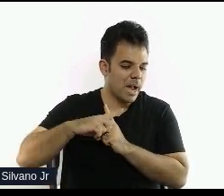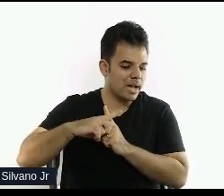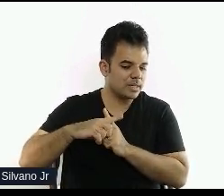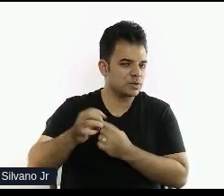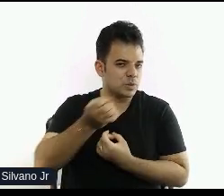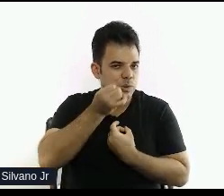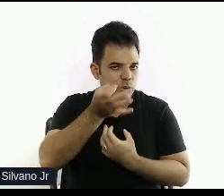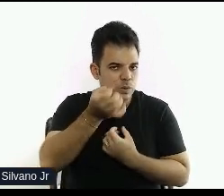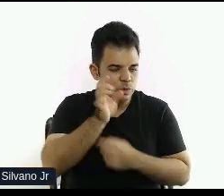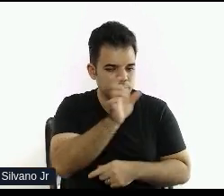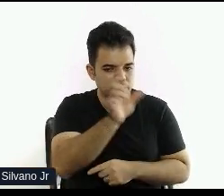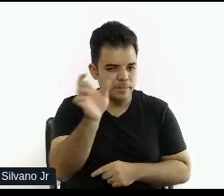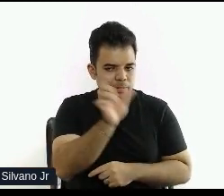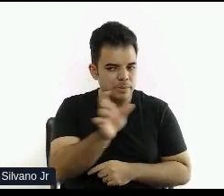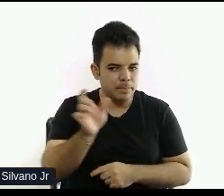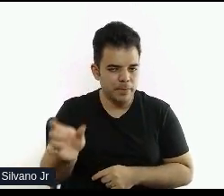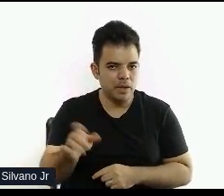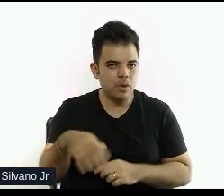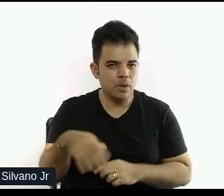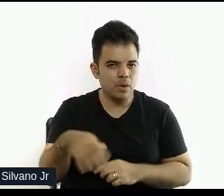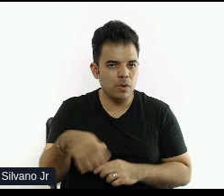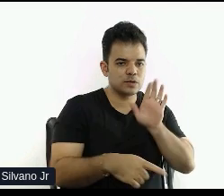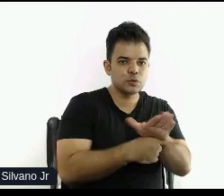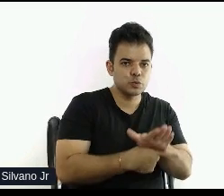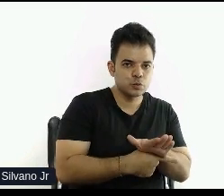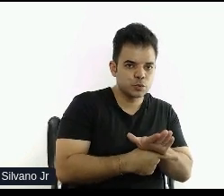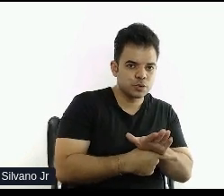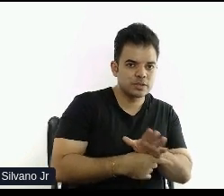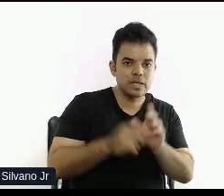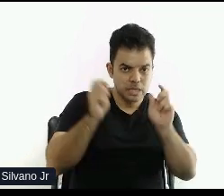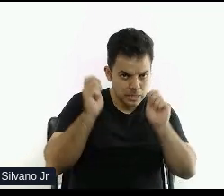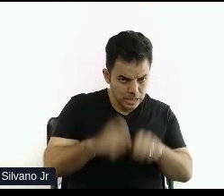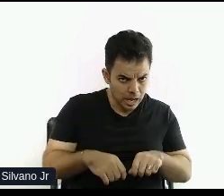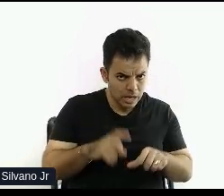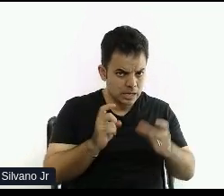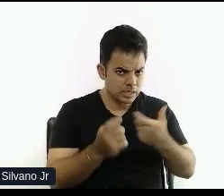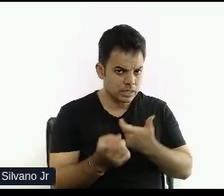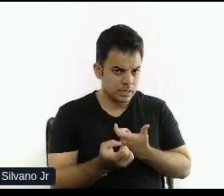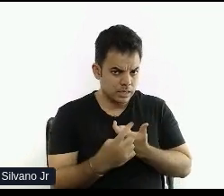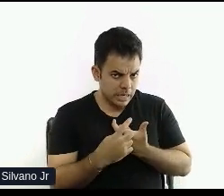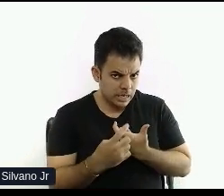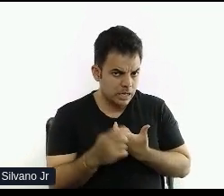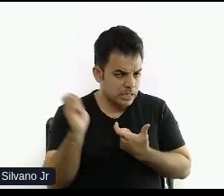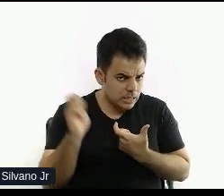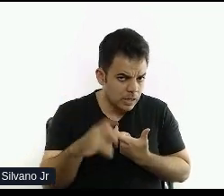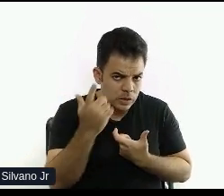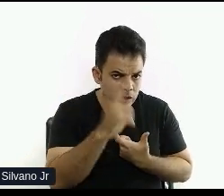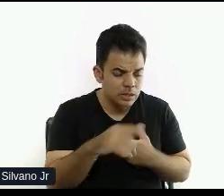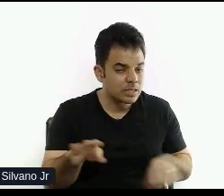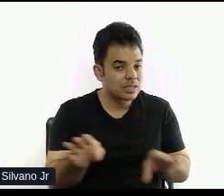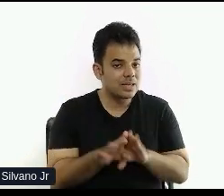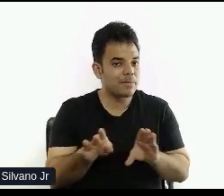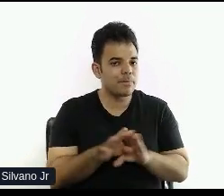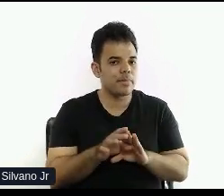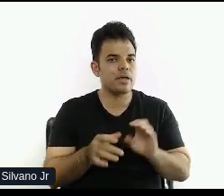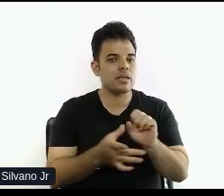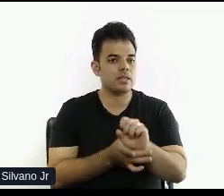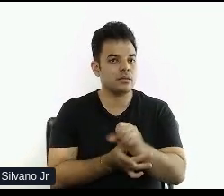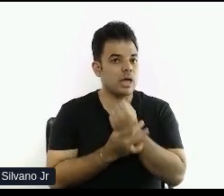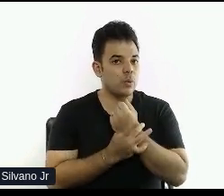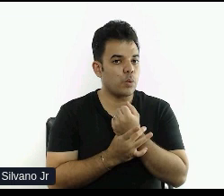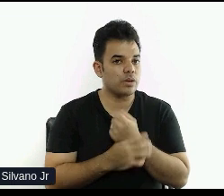botãozinho de ajuda. Tá fácil, tá compreensível, tá clicável para ela. Política de privacidade, ela consegue clicar no